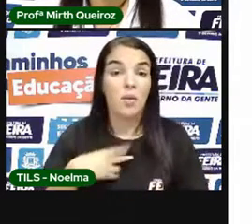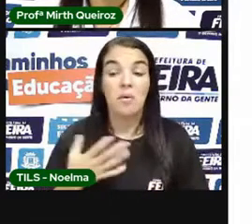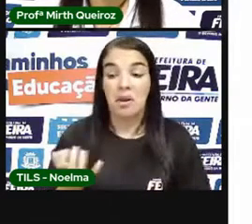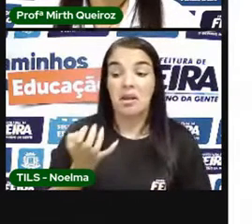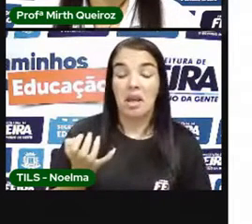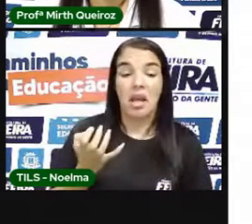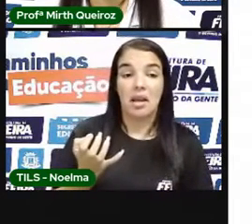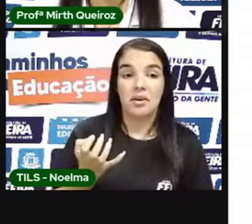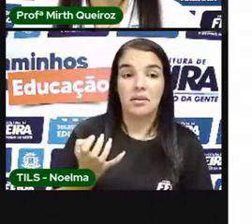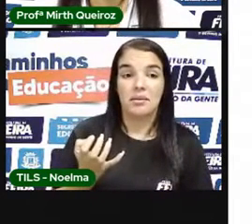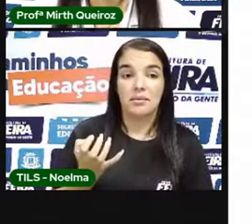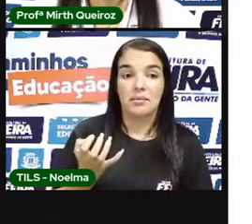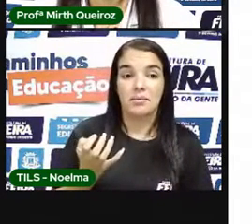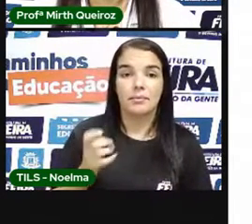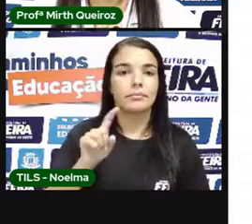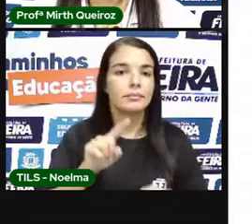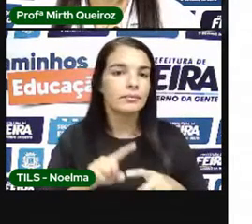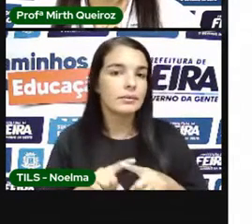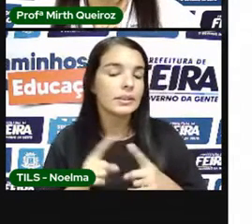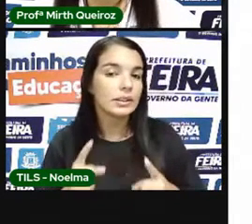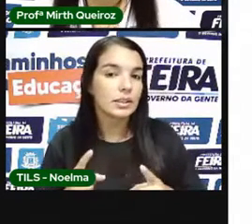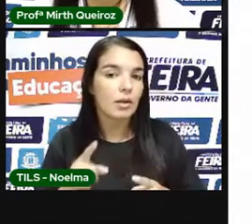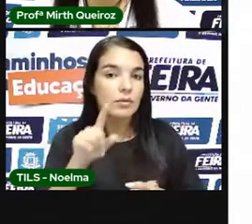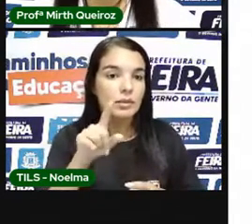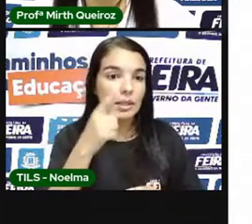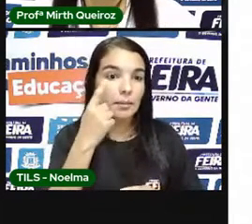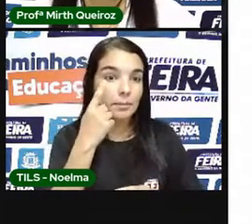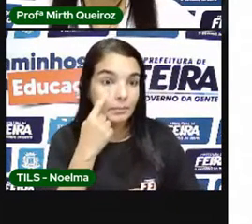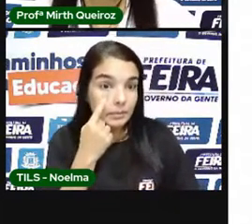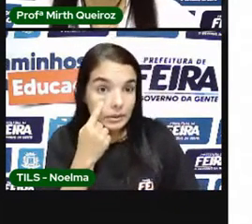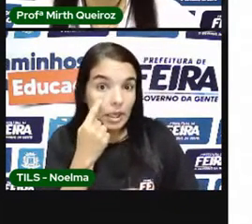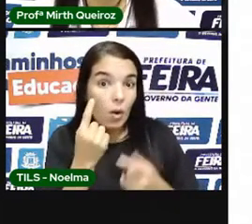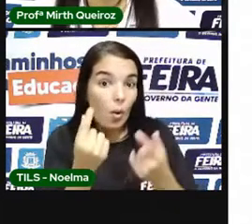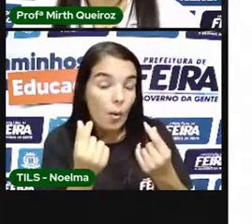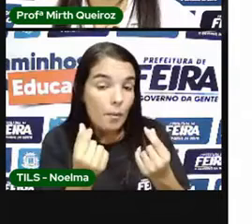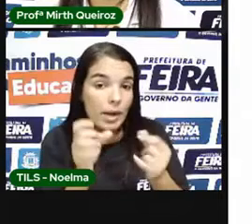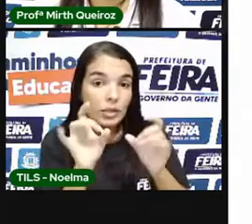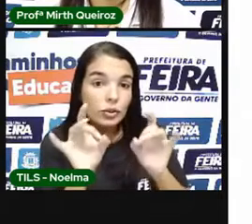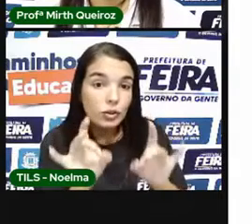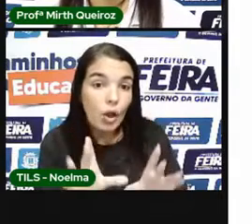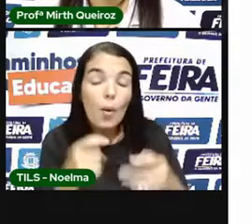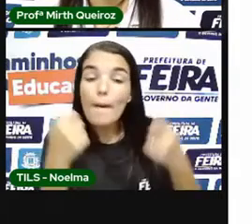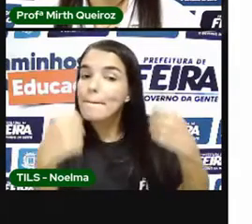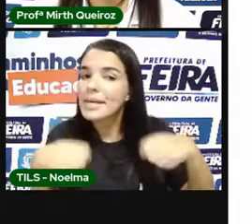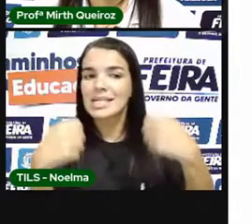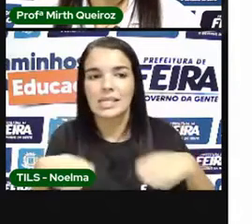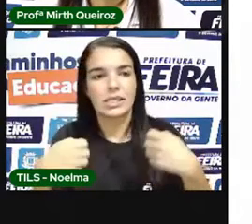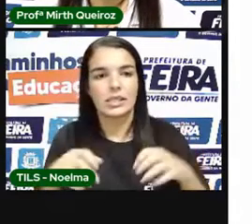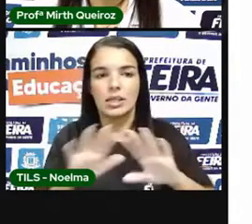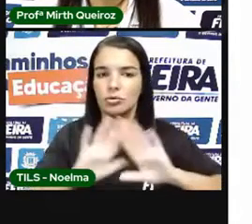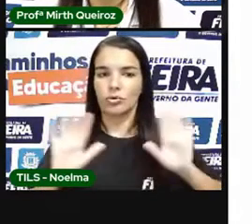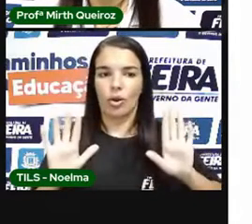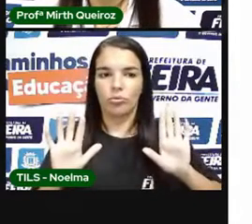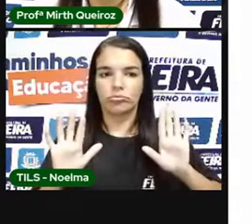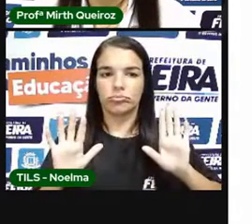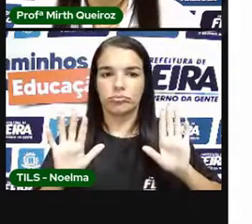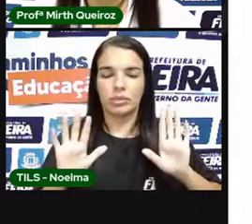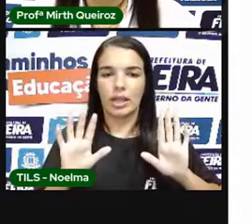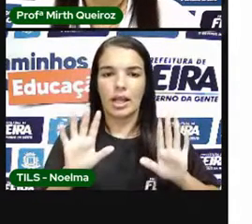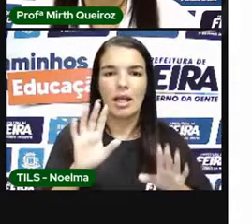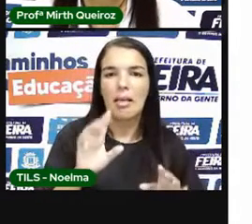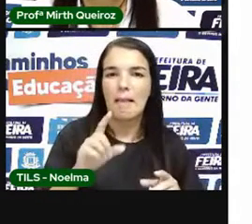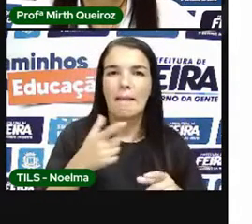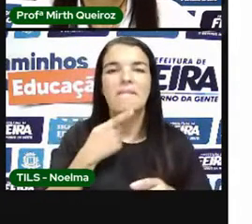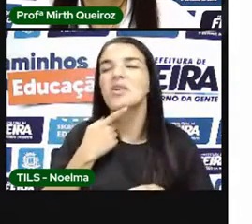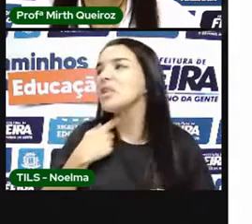A gente tem Que Comprar Consumir Aquilo que a gente Precisa E não Somente